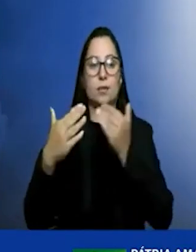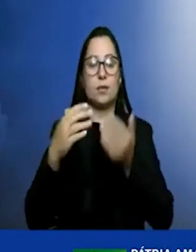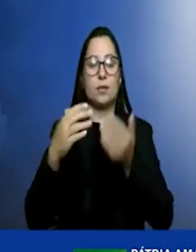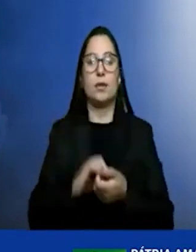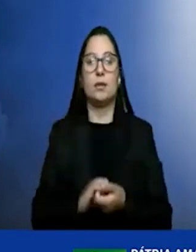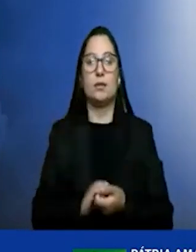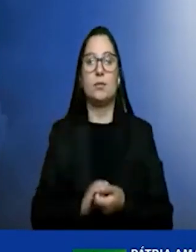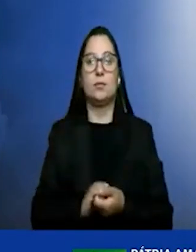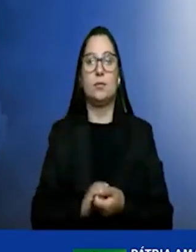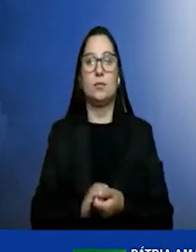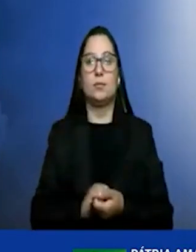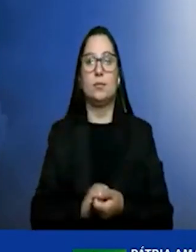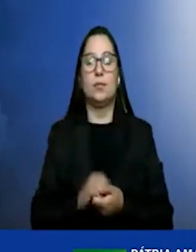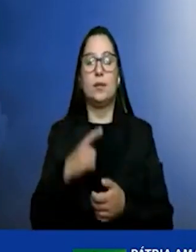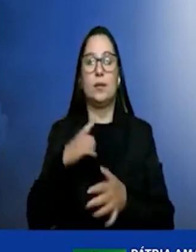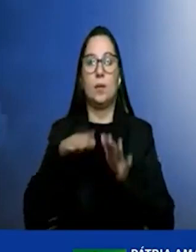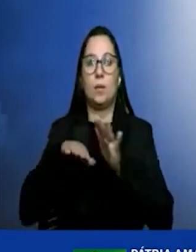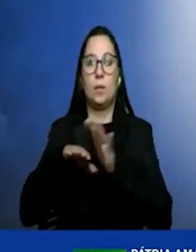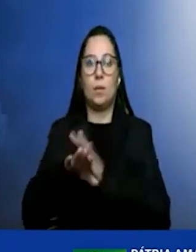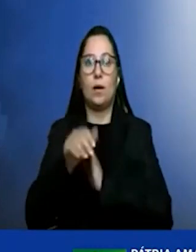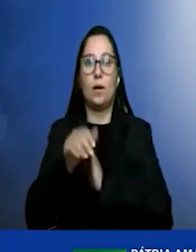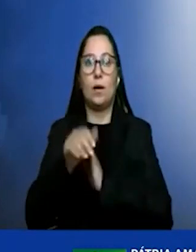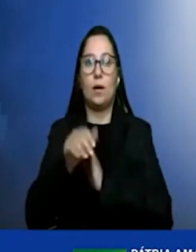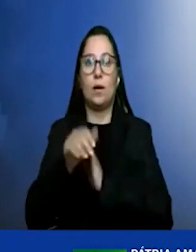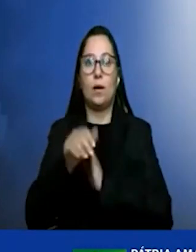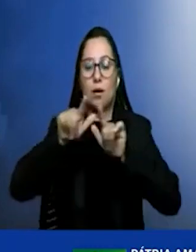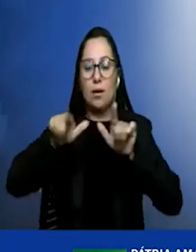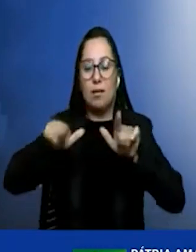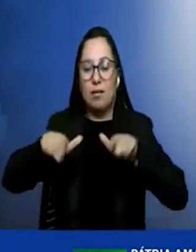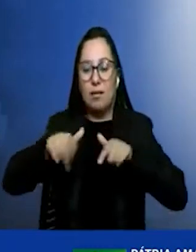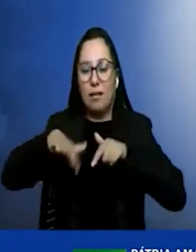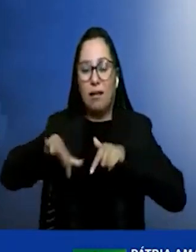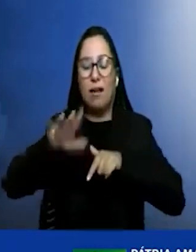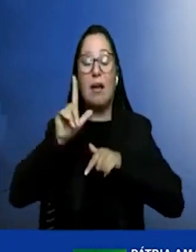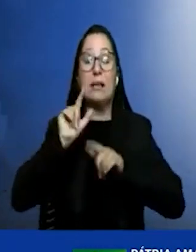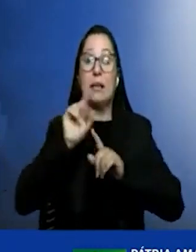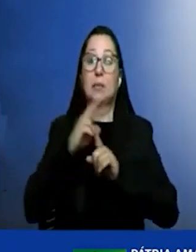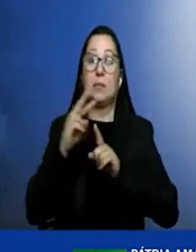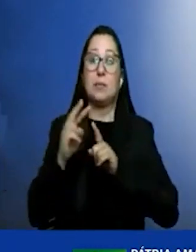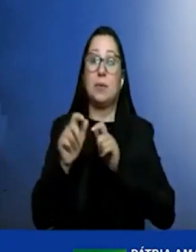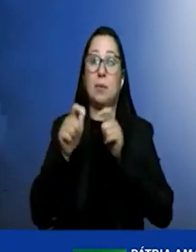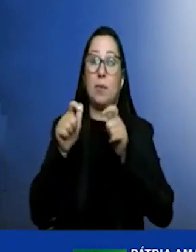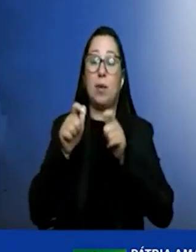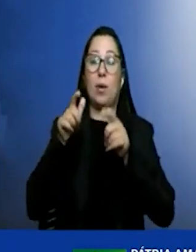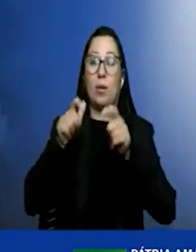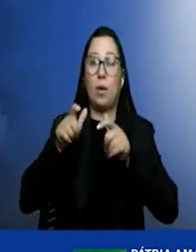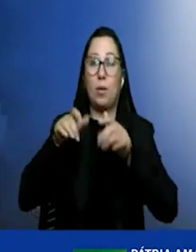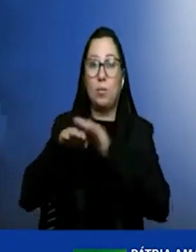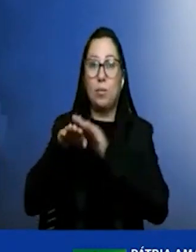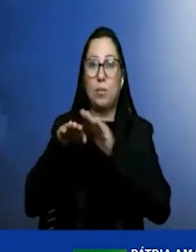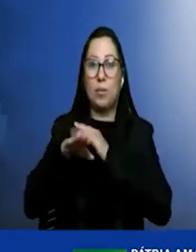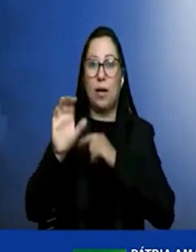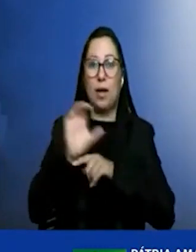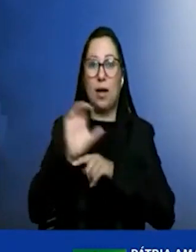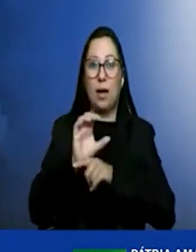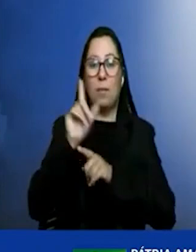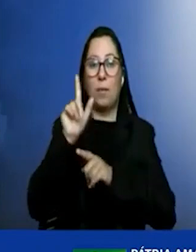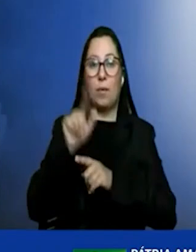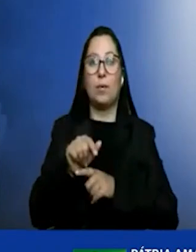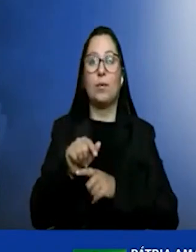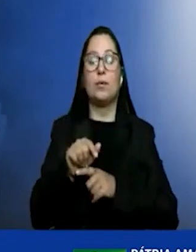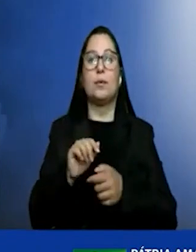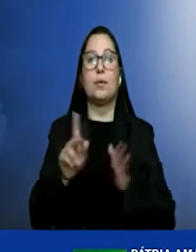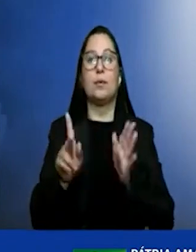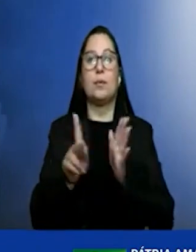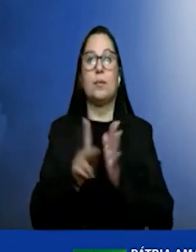armazenados ainda em tanques é uma grande perspectiva que os melhores reservatórios para armazenar carbono seriam os reservatórios de